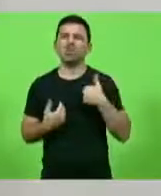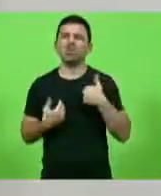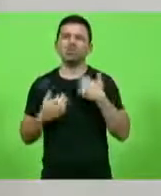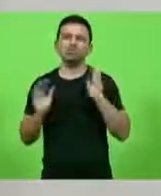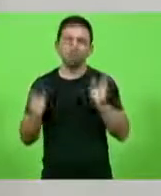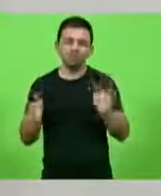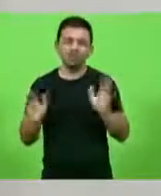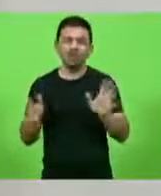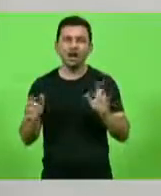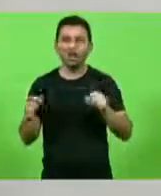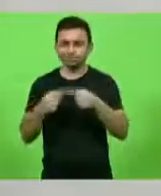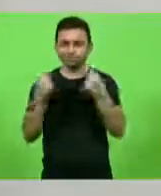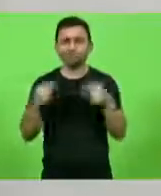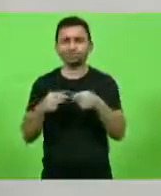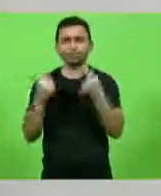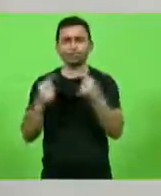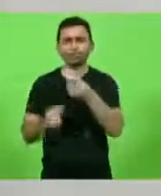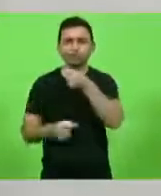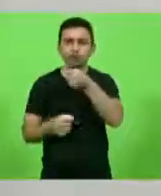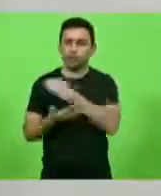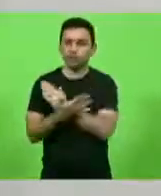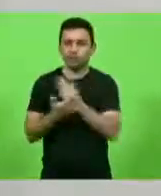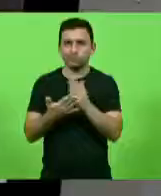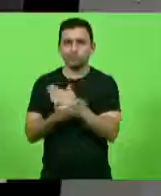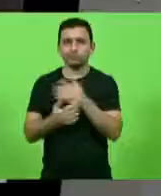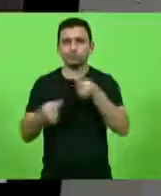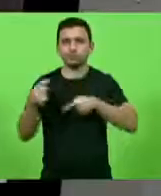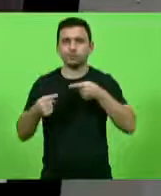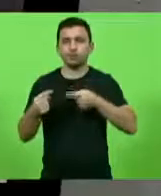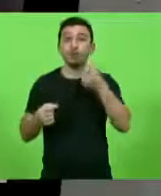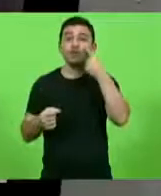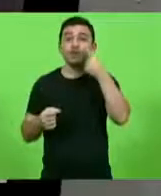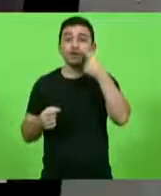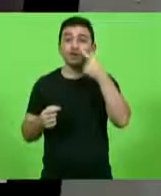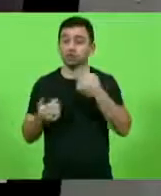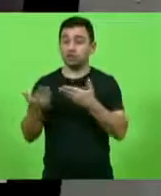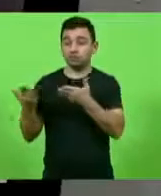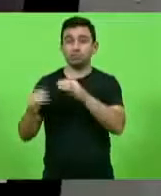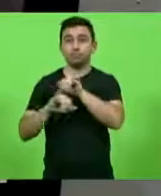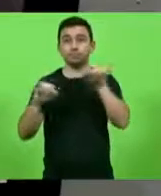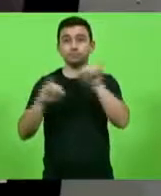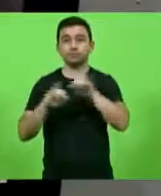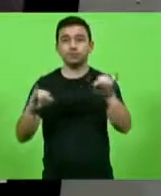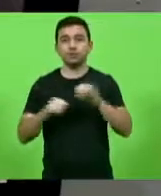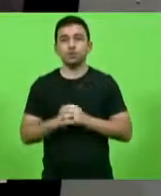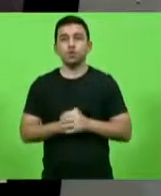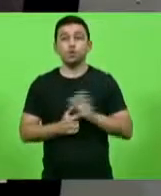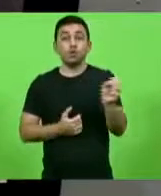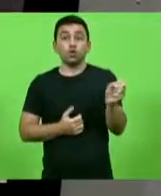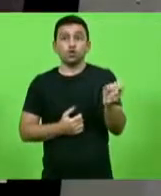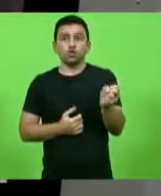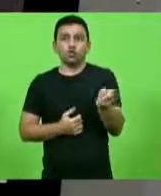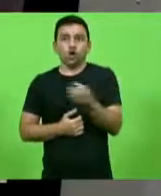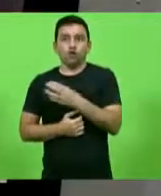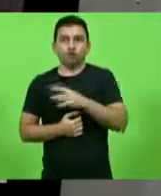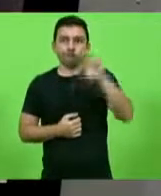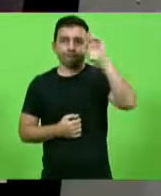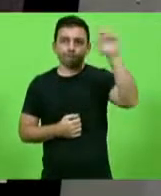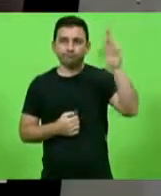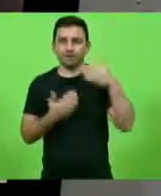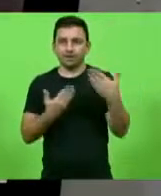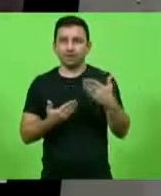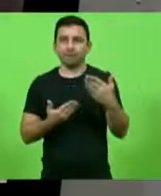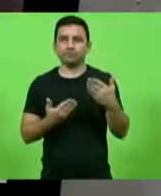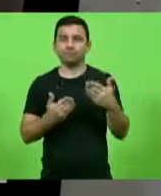jornalista do SC em pauta, não me entendo muito bem com ele, vivo brigando com ele, mas olha só o que ele publicou aqui. que o novo chefe da Casa Civil, nomeado pela